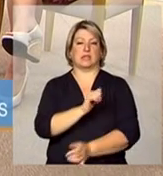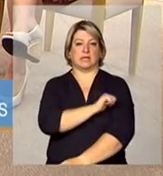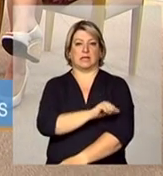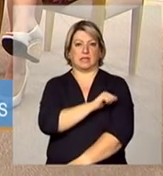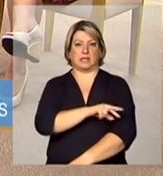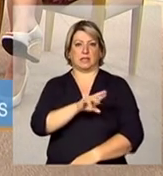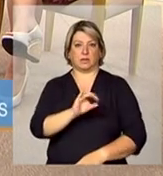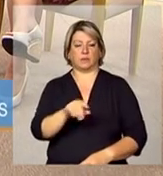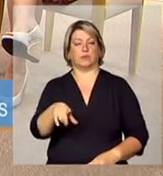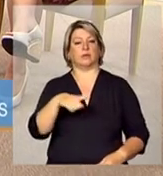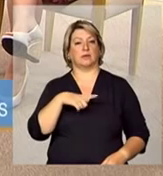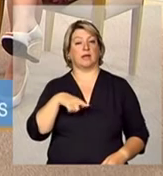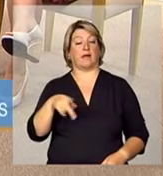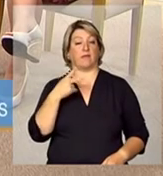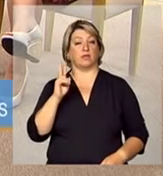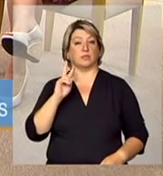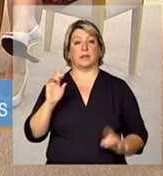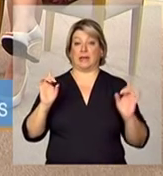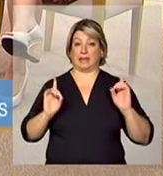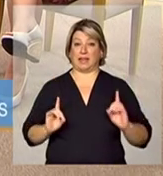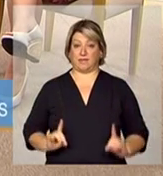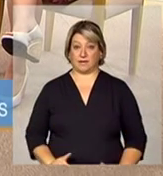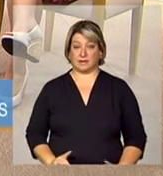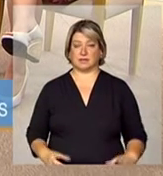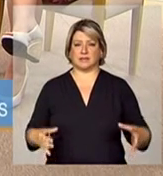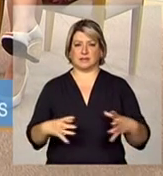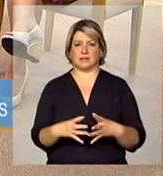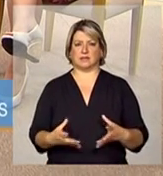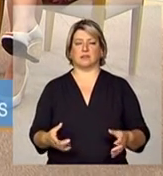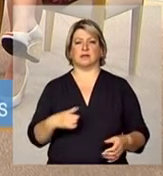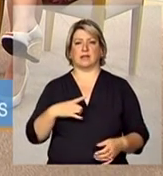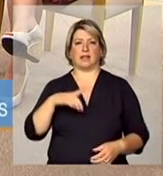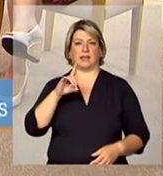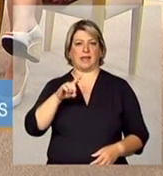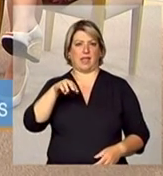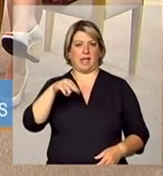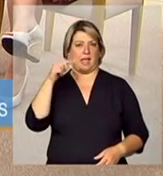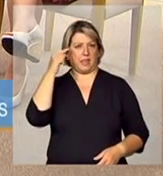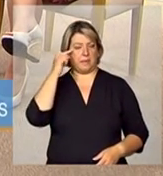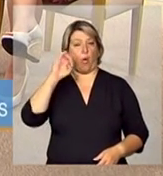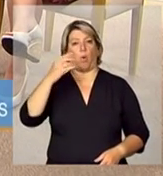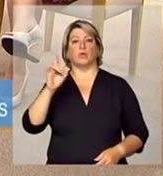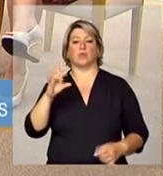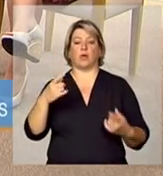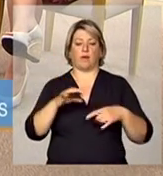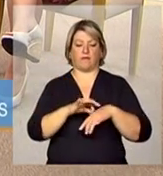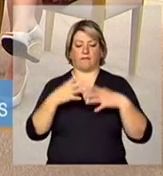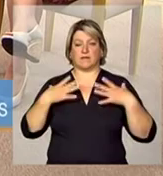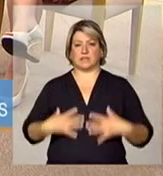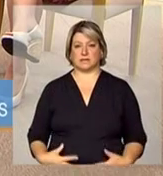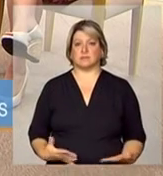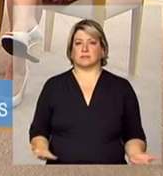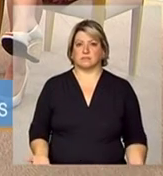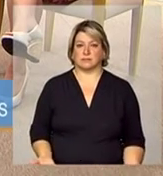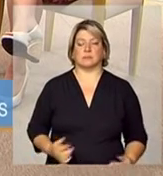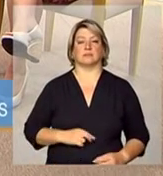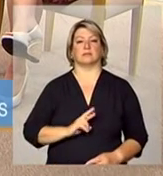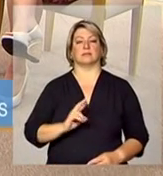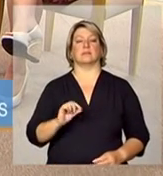ela diz assim deficiência inclui deficiência mental ou só física as deficiências mentais seriam de